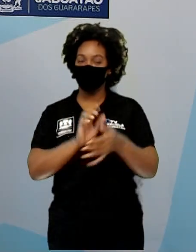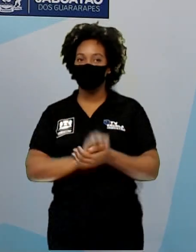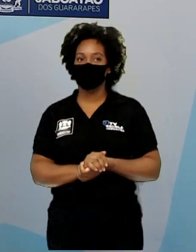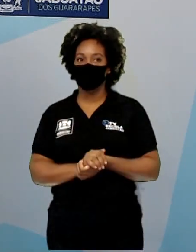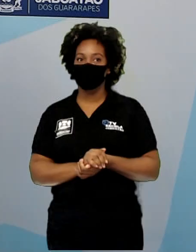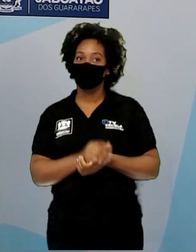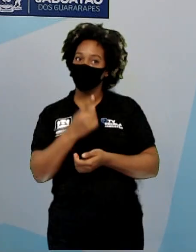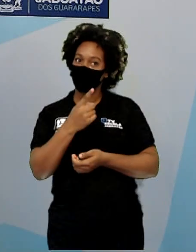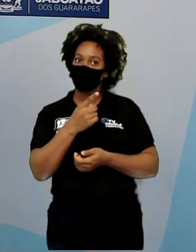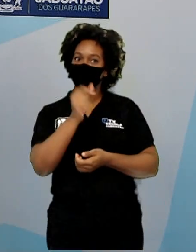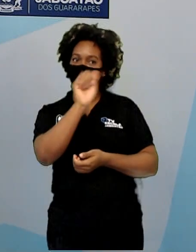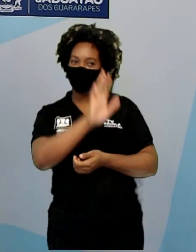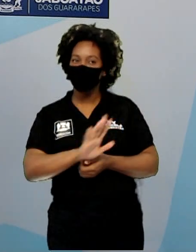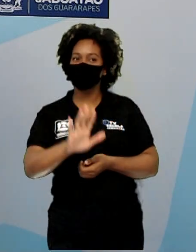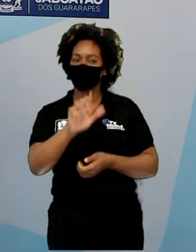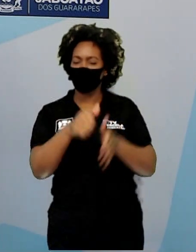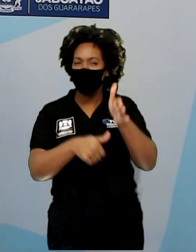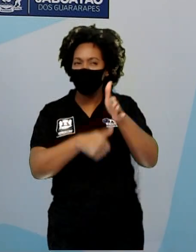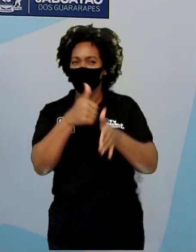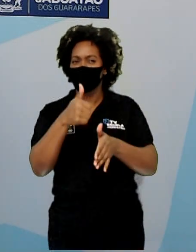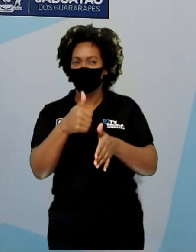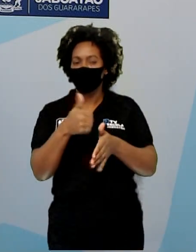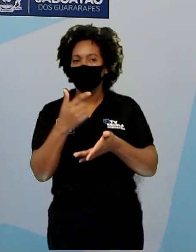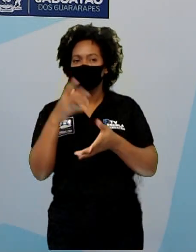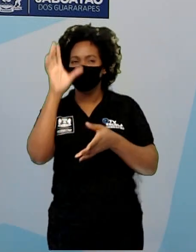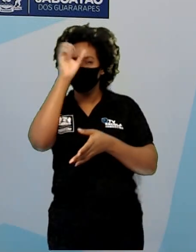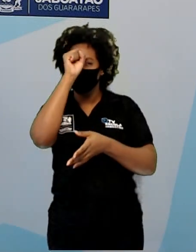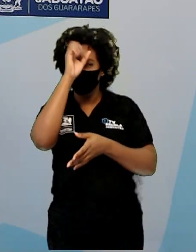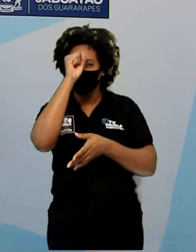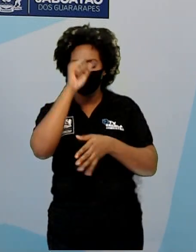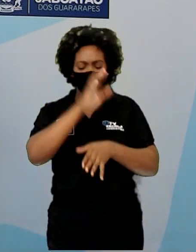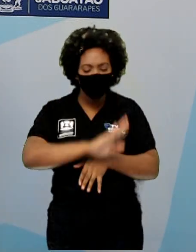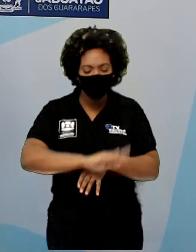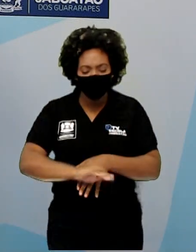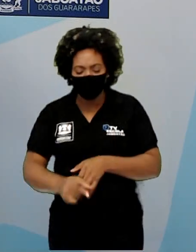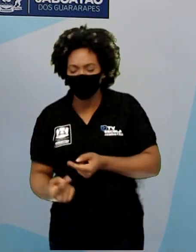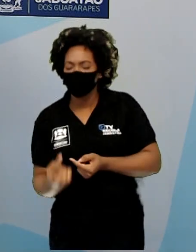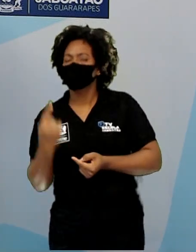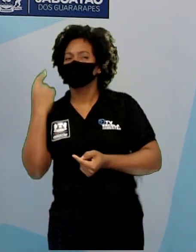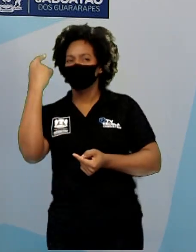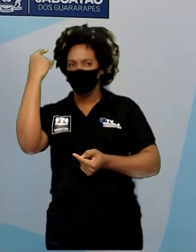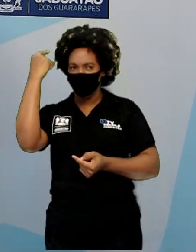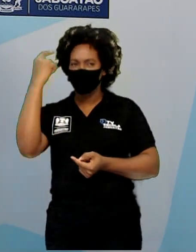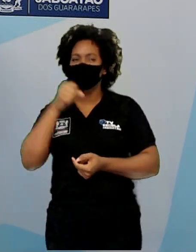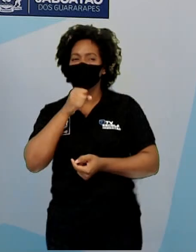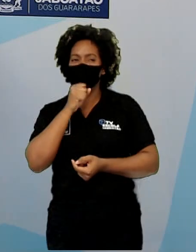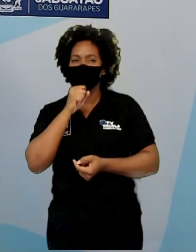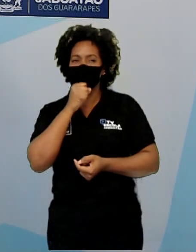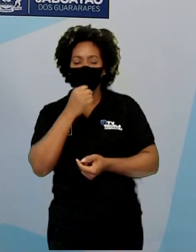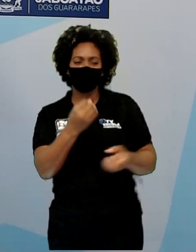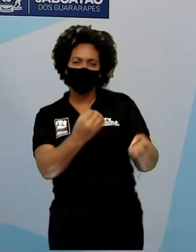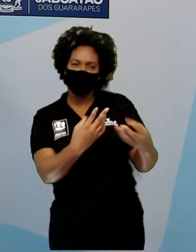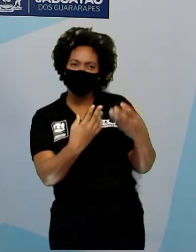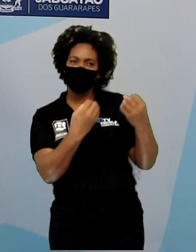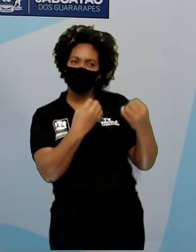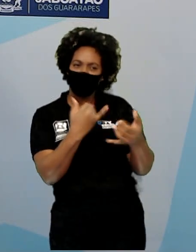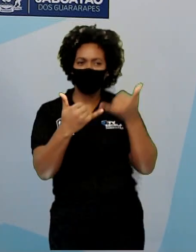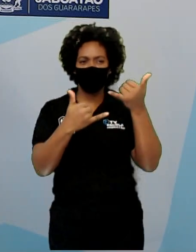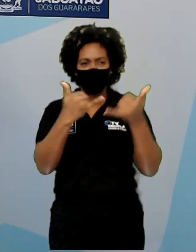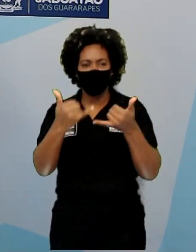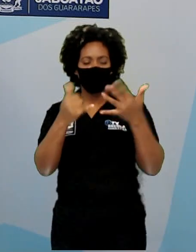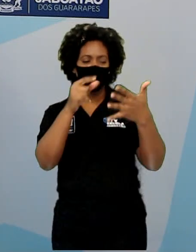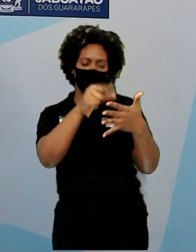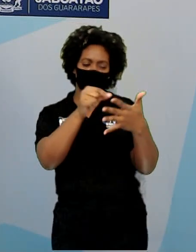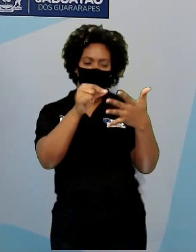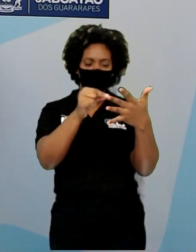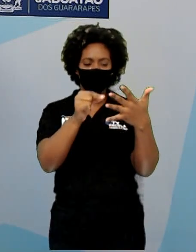Essa foi uma das primeiras parlendas, eu acho que eu aprendi também na infância. Minha avó que me ensinou, eu lembro da minha avó brincando comigo, pegando os meus dedos assim,